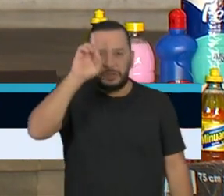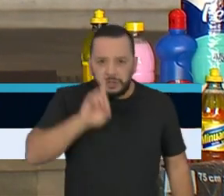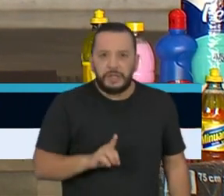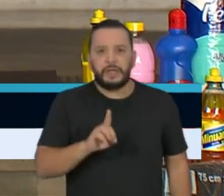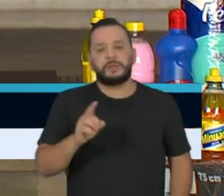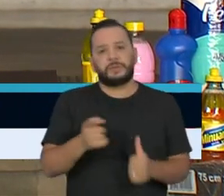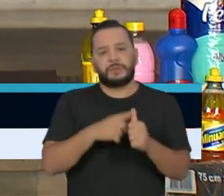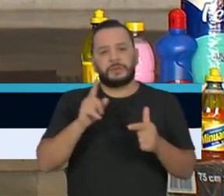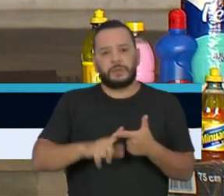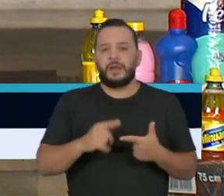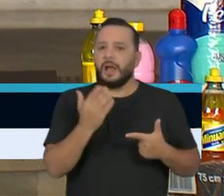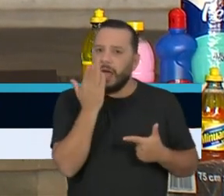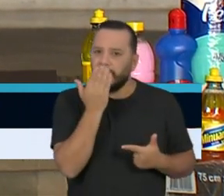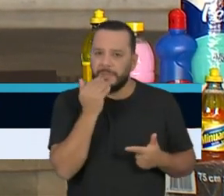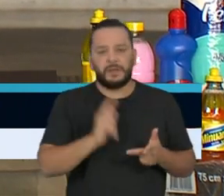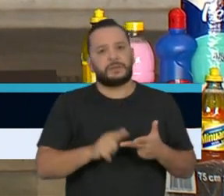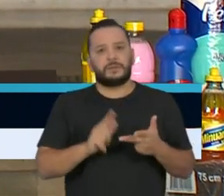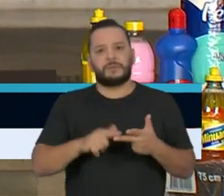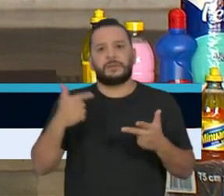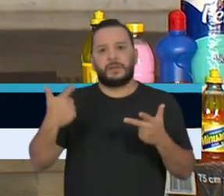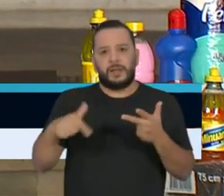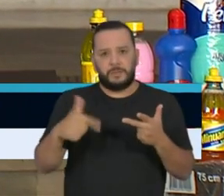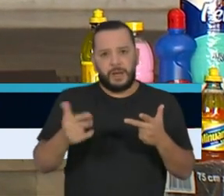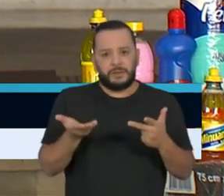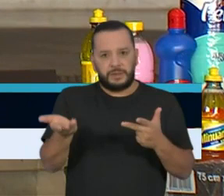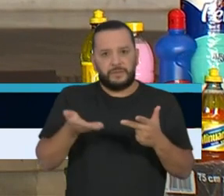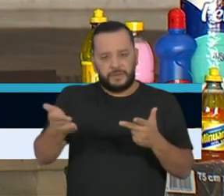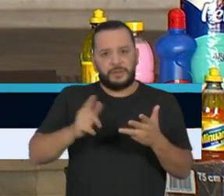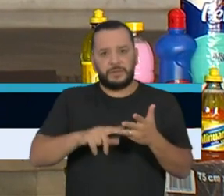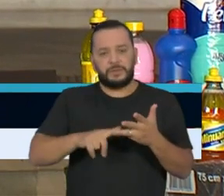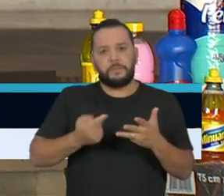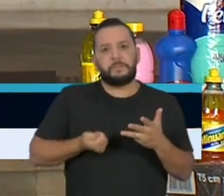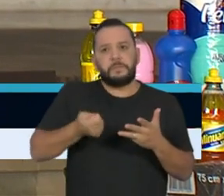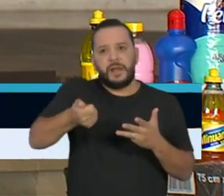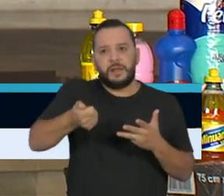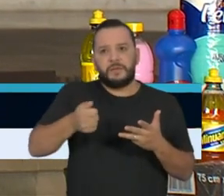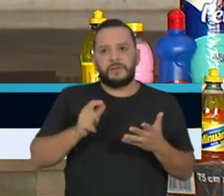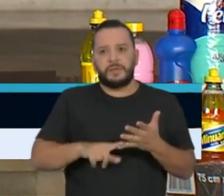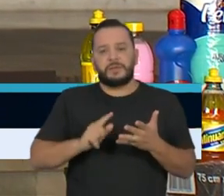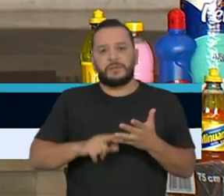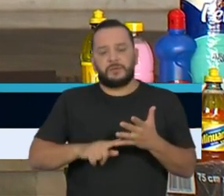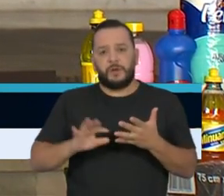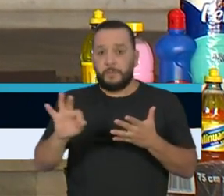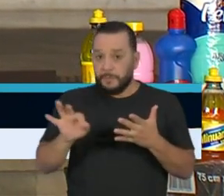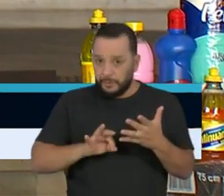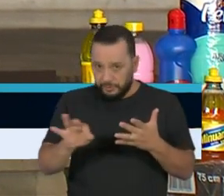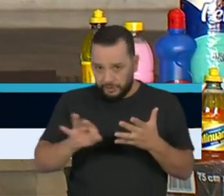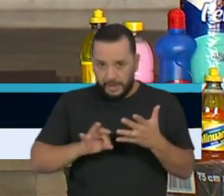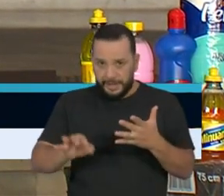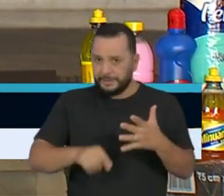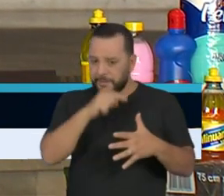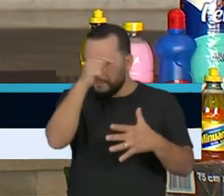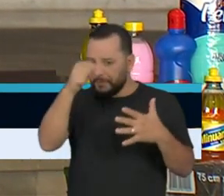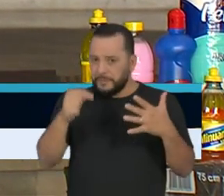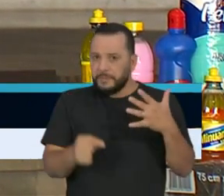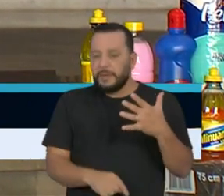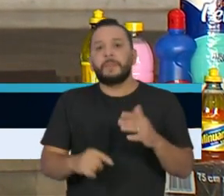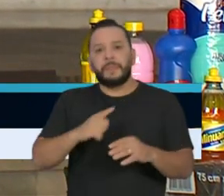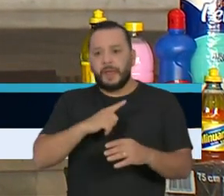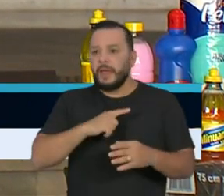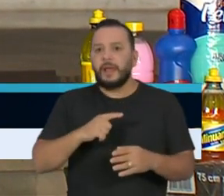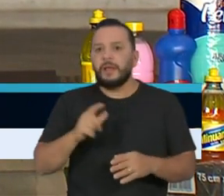alimentação, serviços, benefícios e programas e que se constituem como apoio a